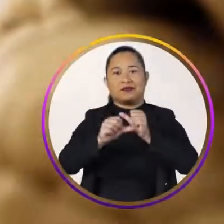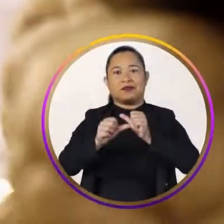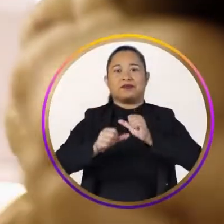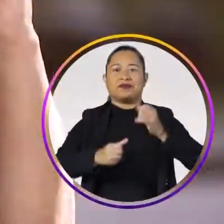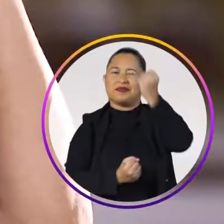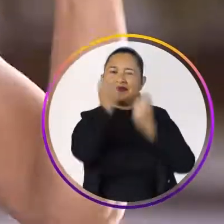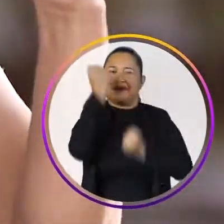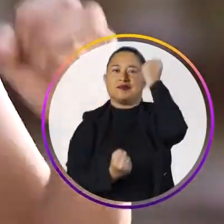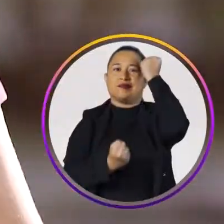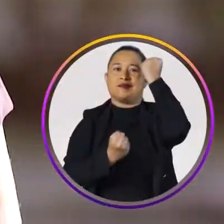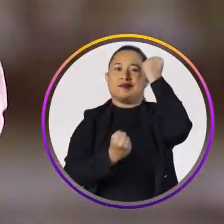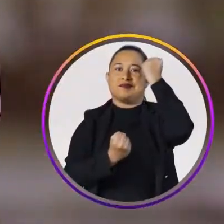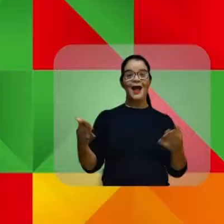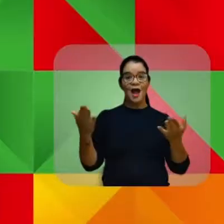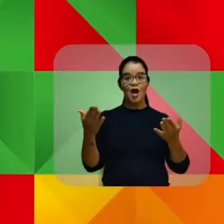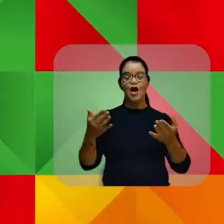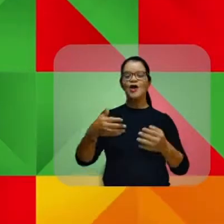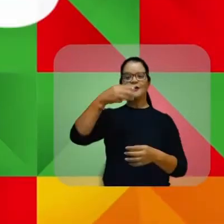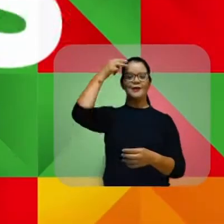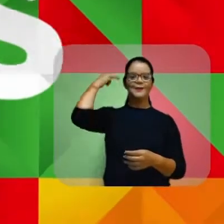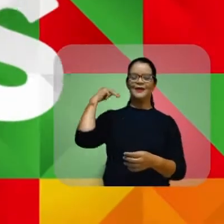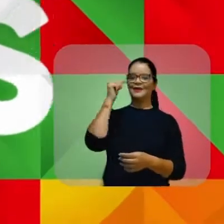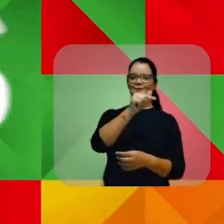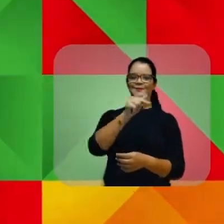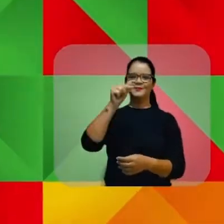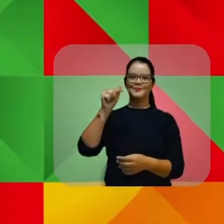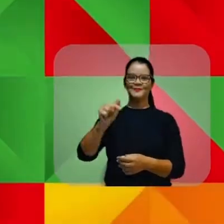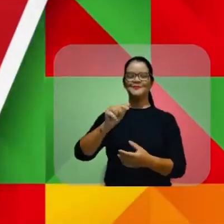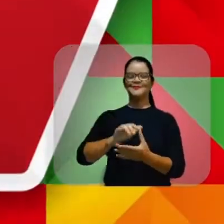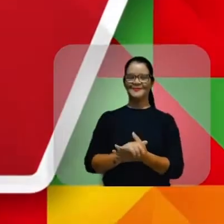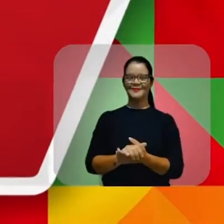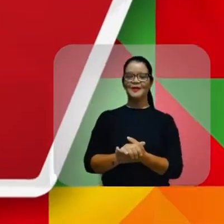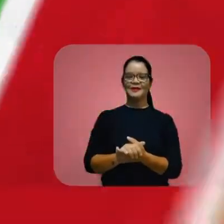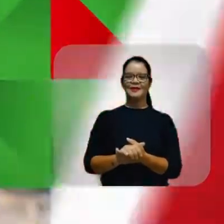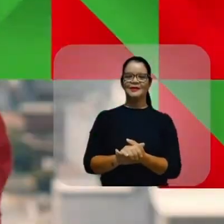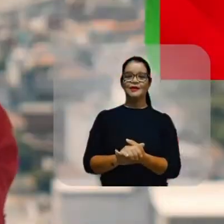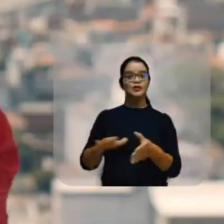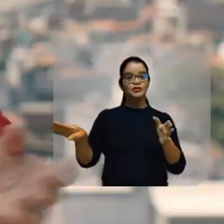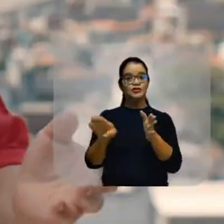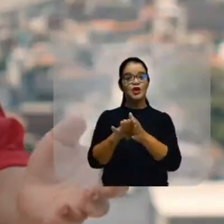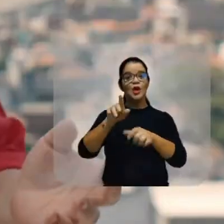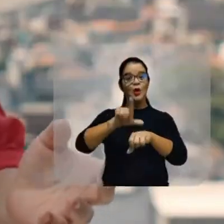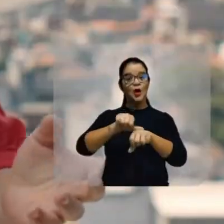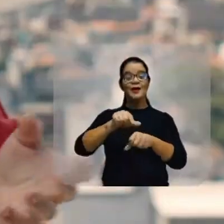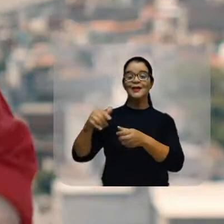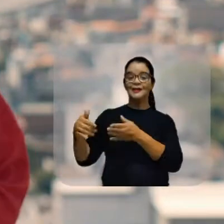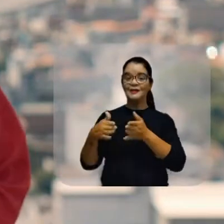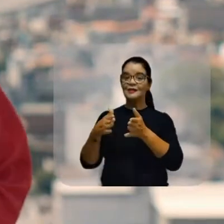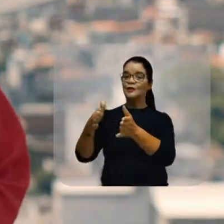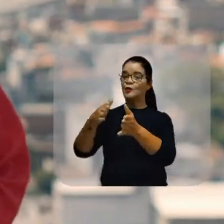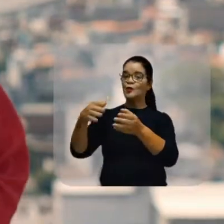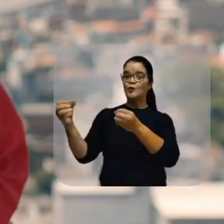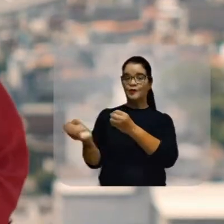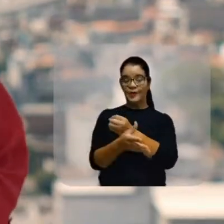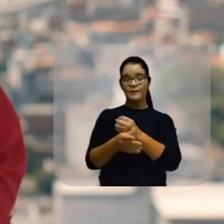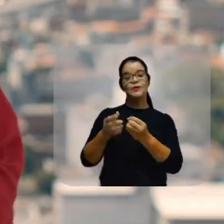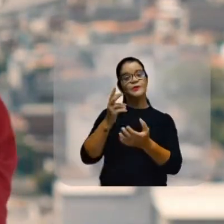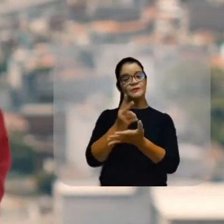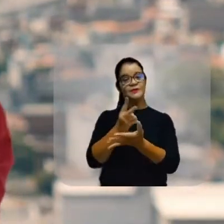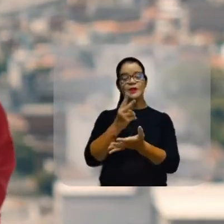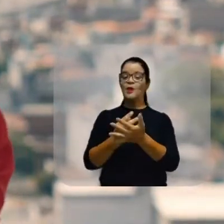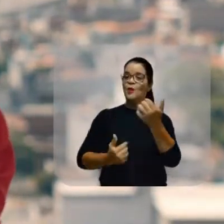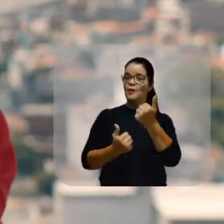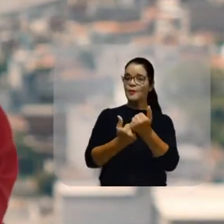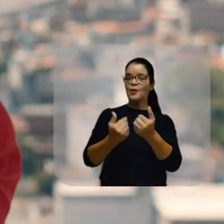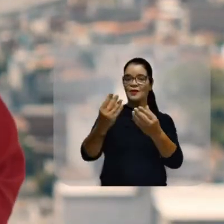da mudança Yes! Agora é Marília Reis, 7 e 7 Chegou a hora de seguir um novo caminho E o